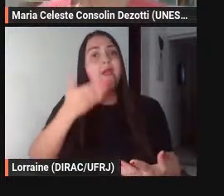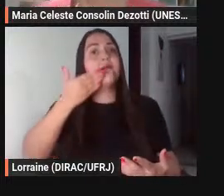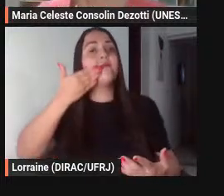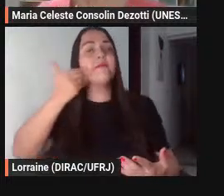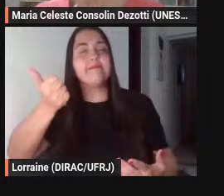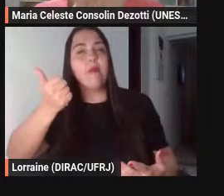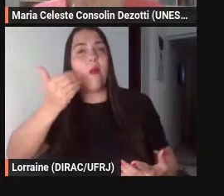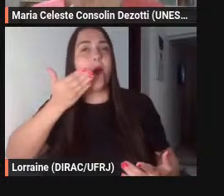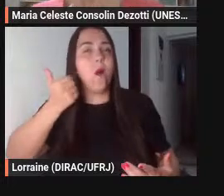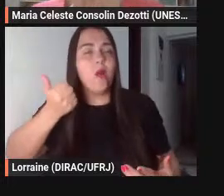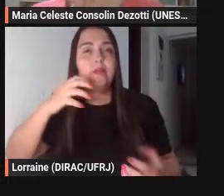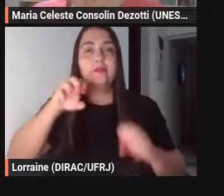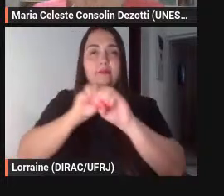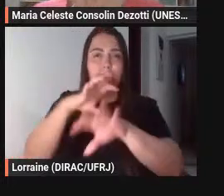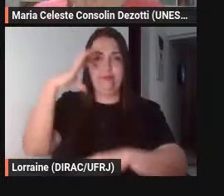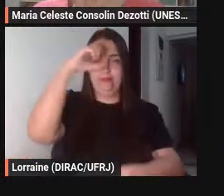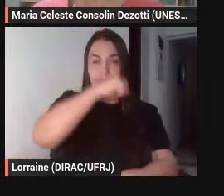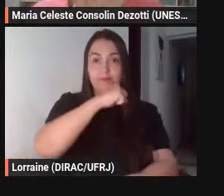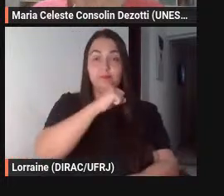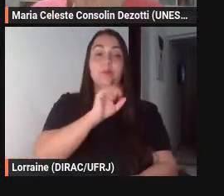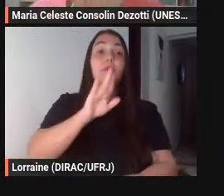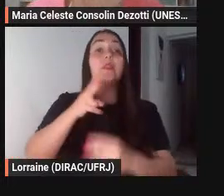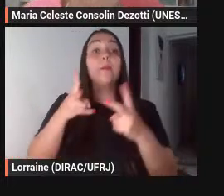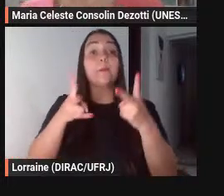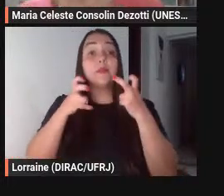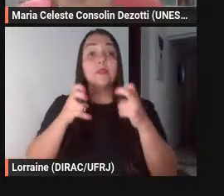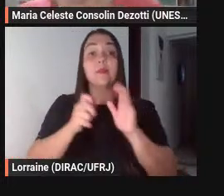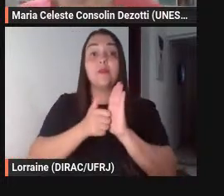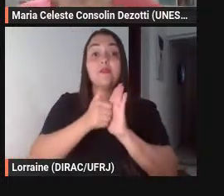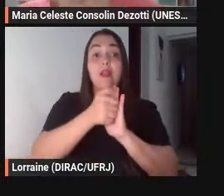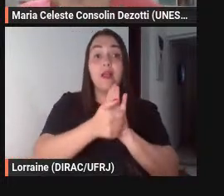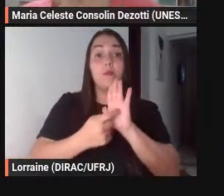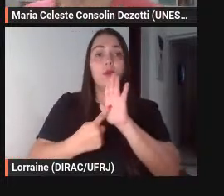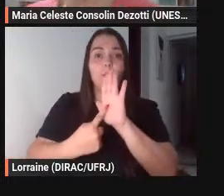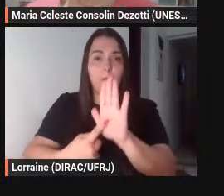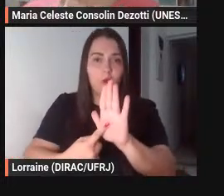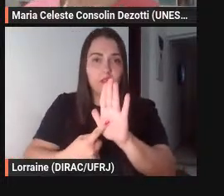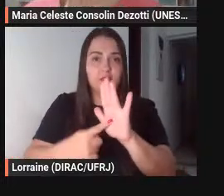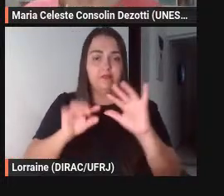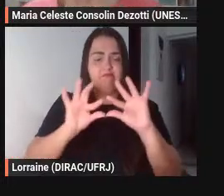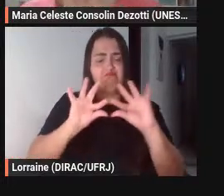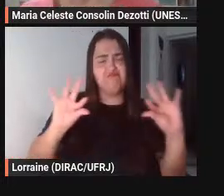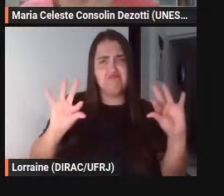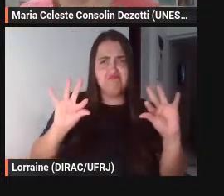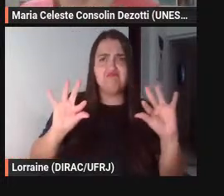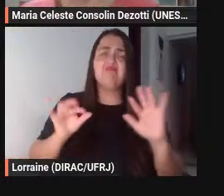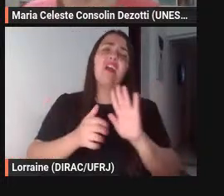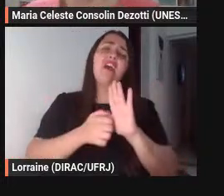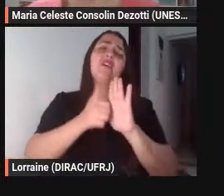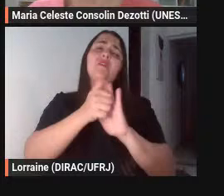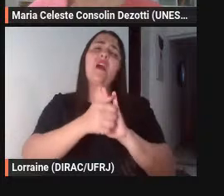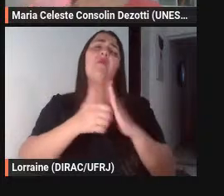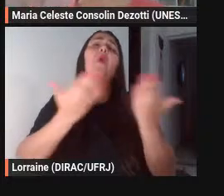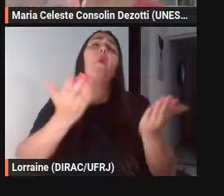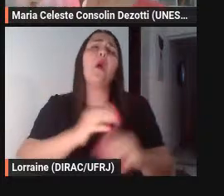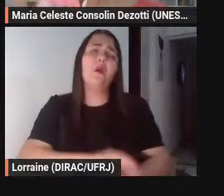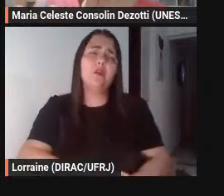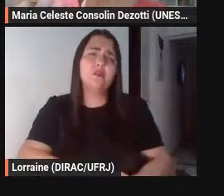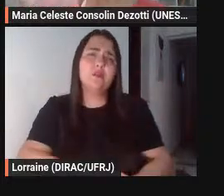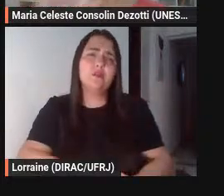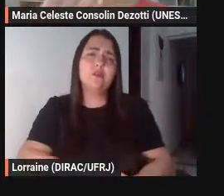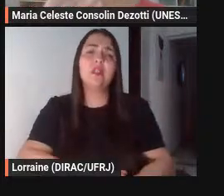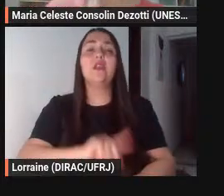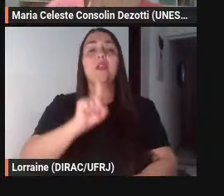agora vejam essa porção aí a fábula mostra que fábula que mostra é a